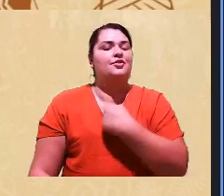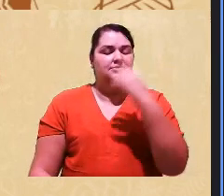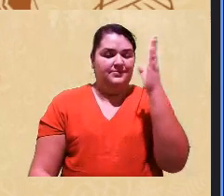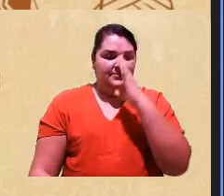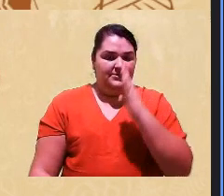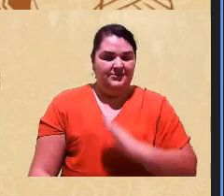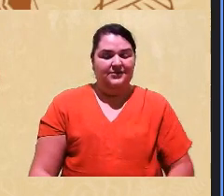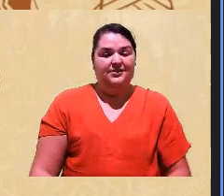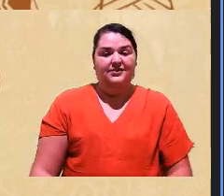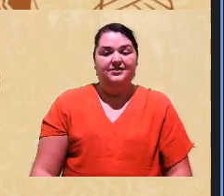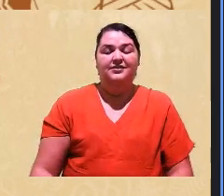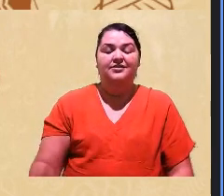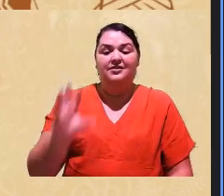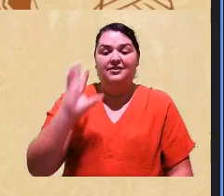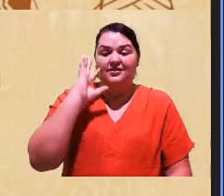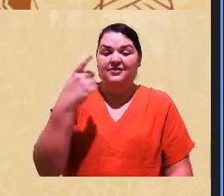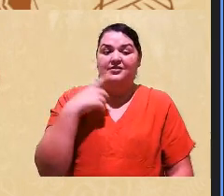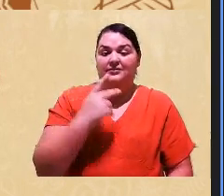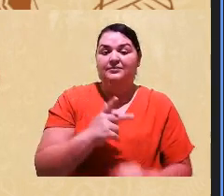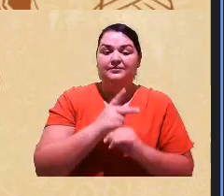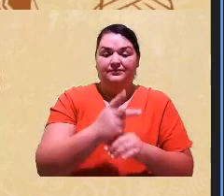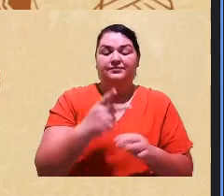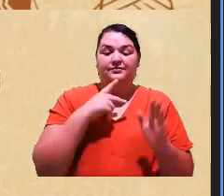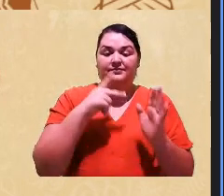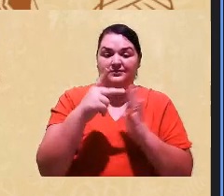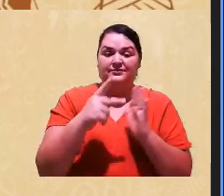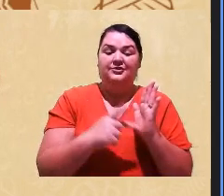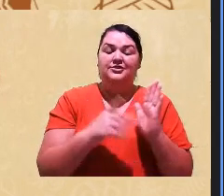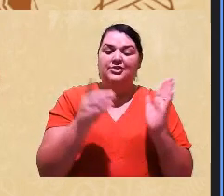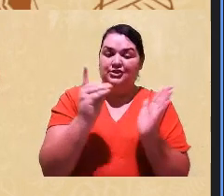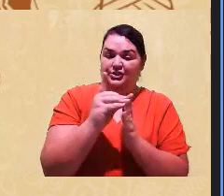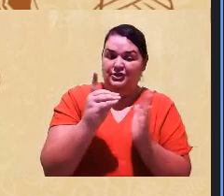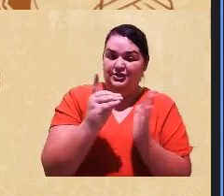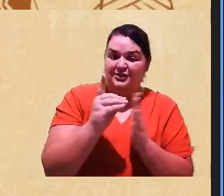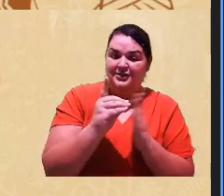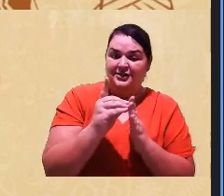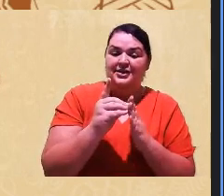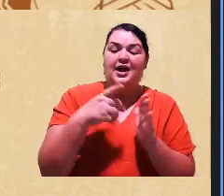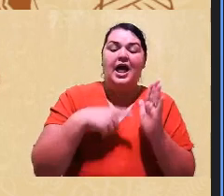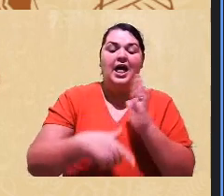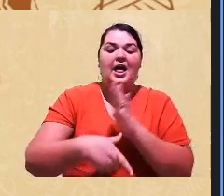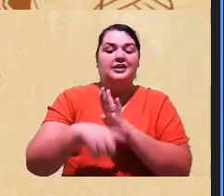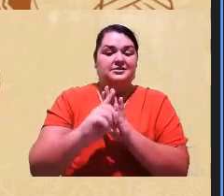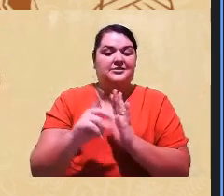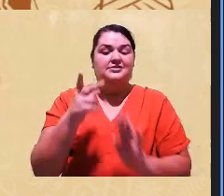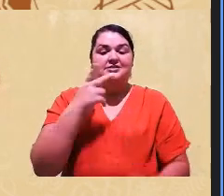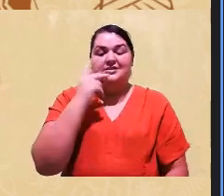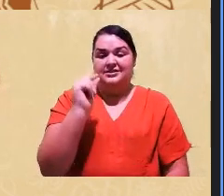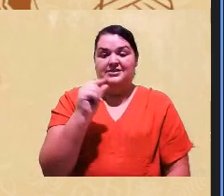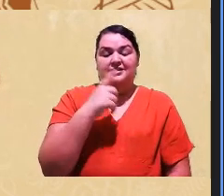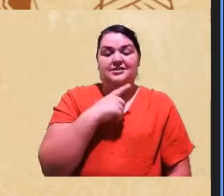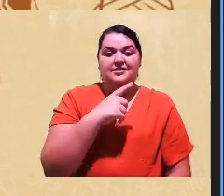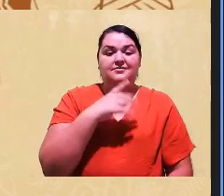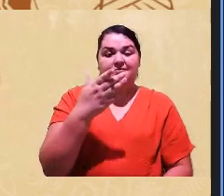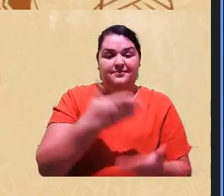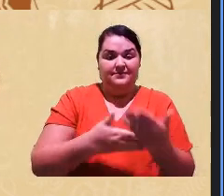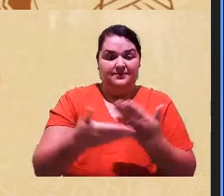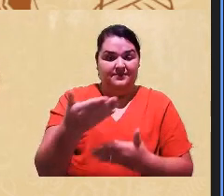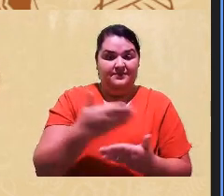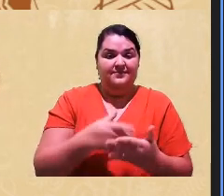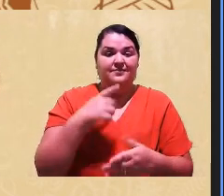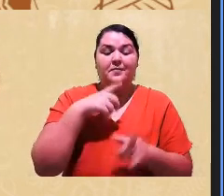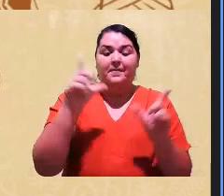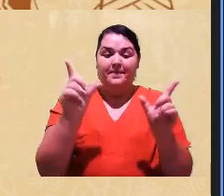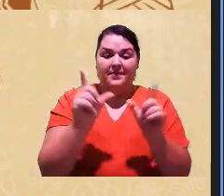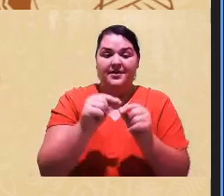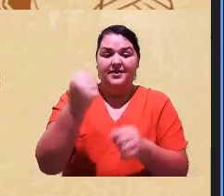resolvi recorrer a uma poética indígena e, posterior a essa poética indígena, vai passar um pequeno vídeo